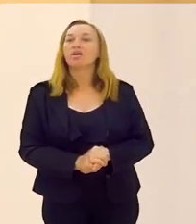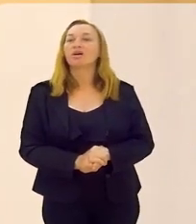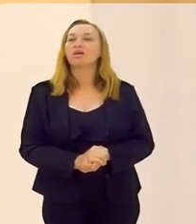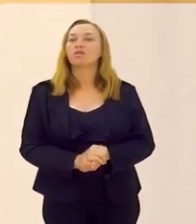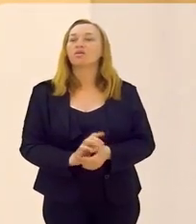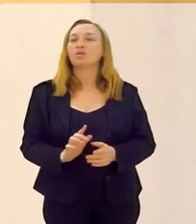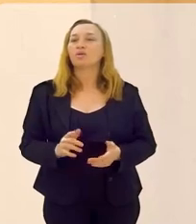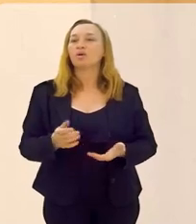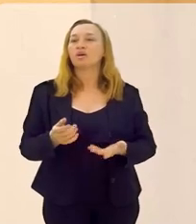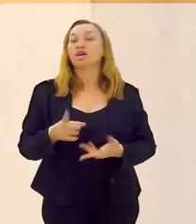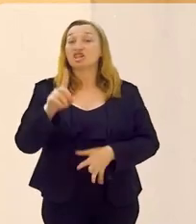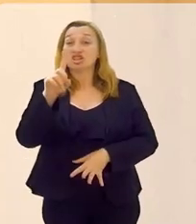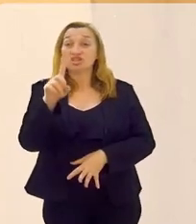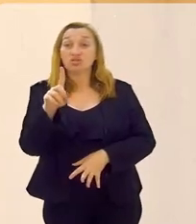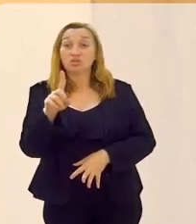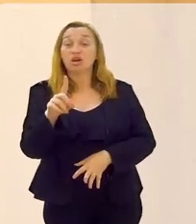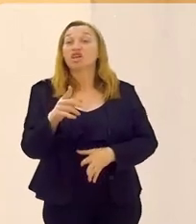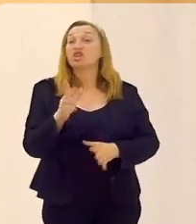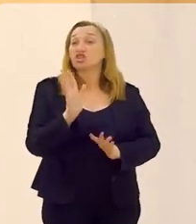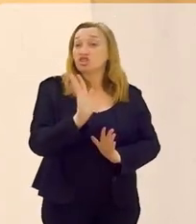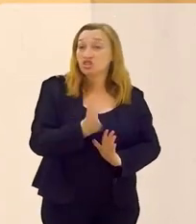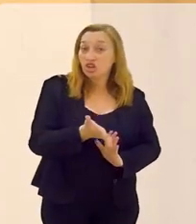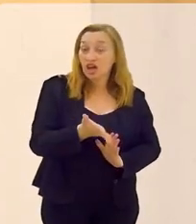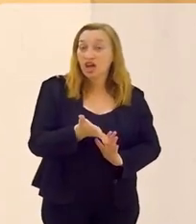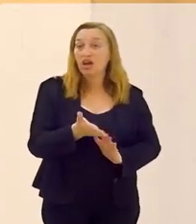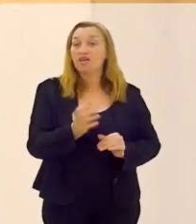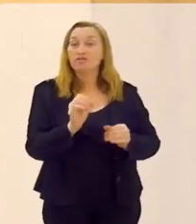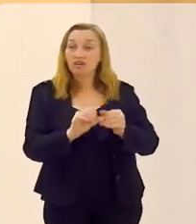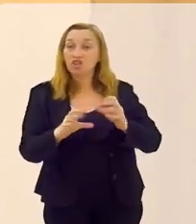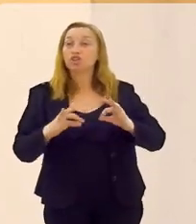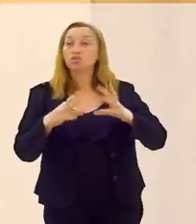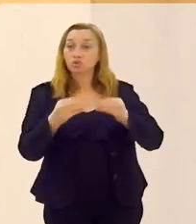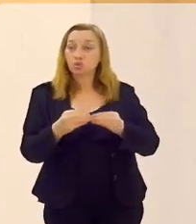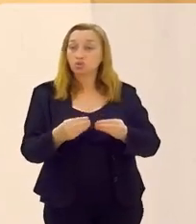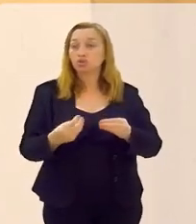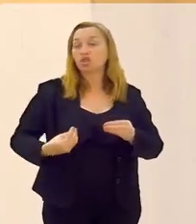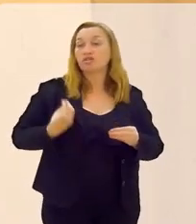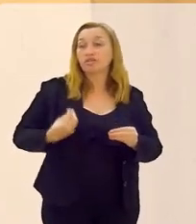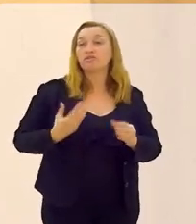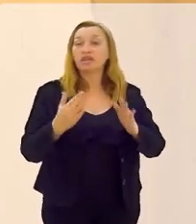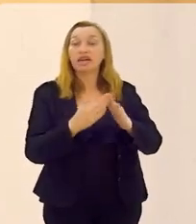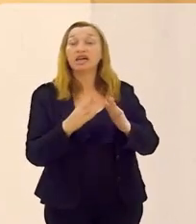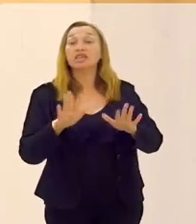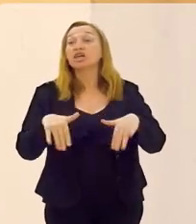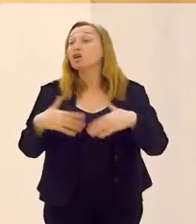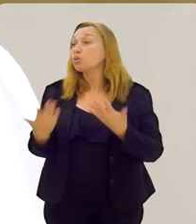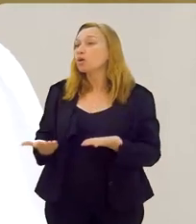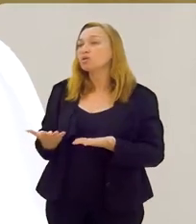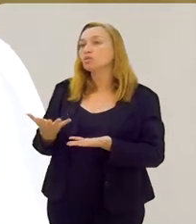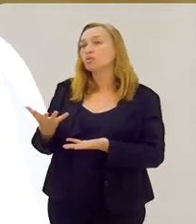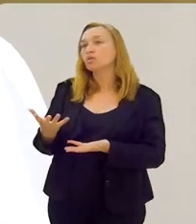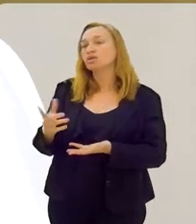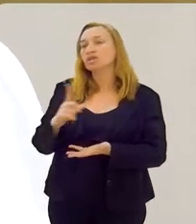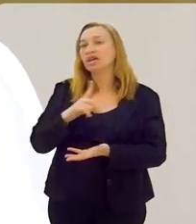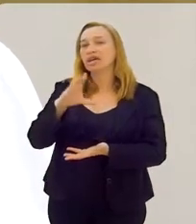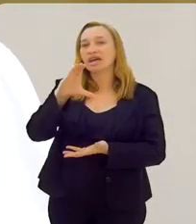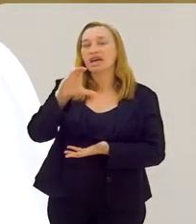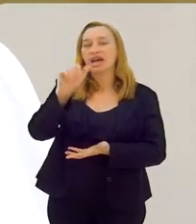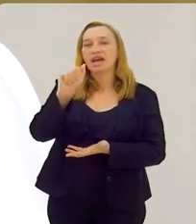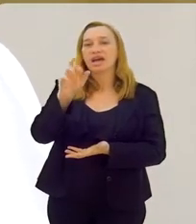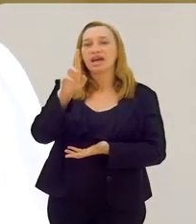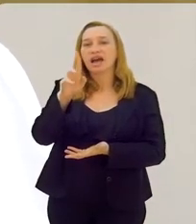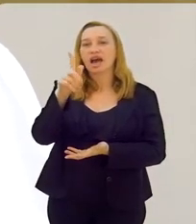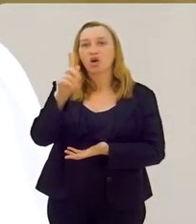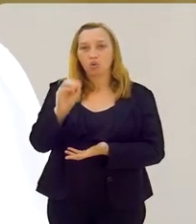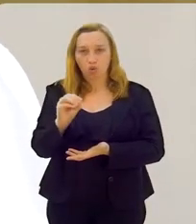dele, ele já está na casa. Quando ele recebe um cargo? O cargo,